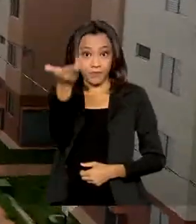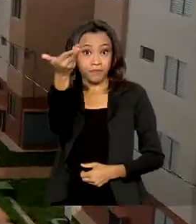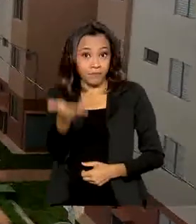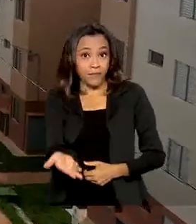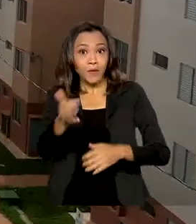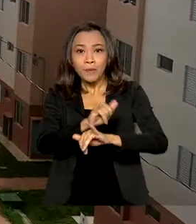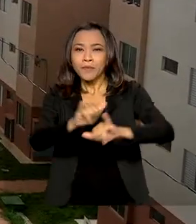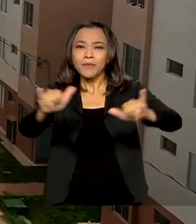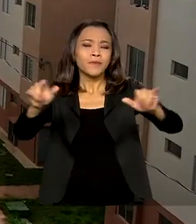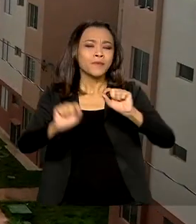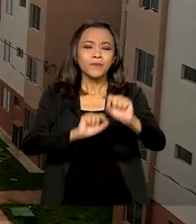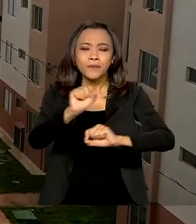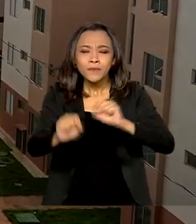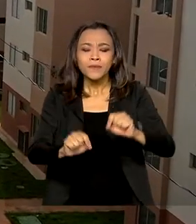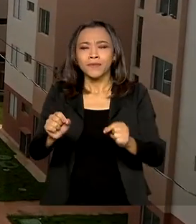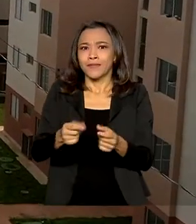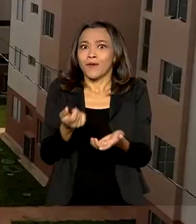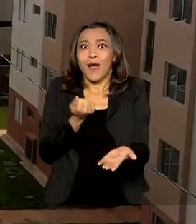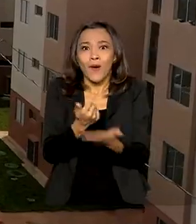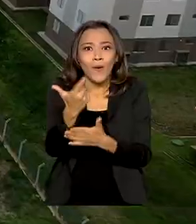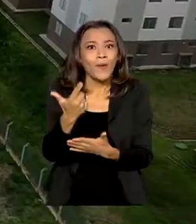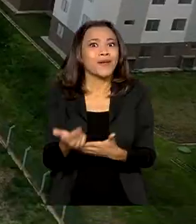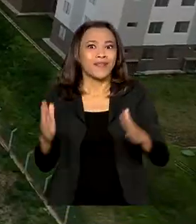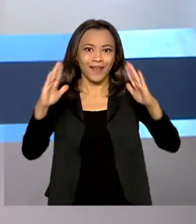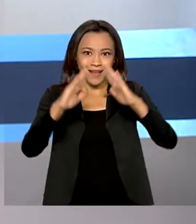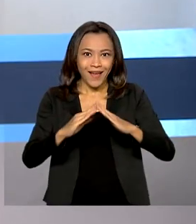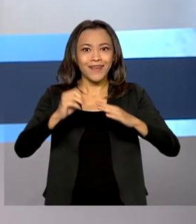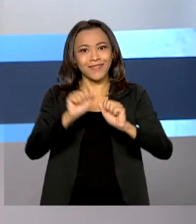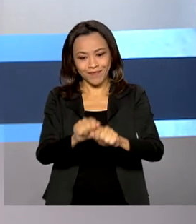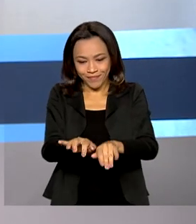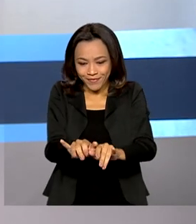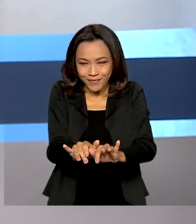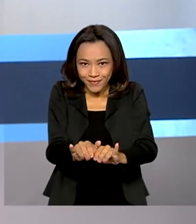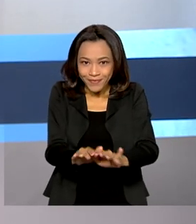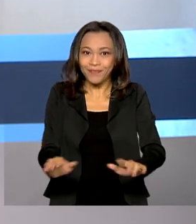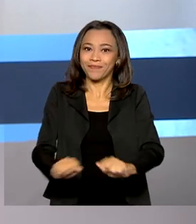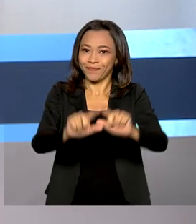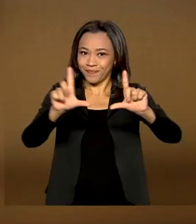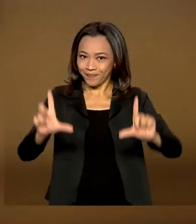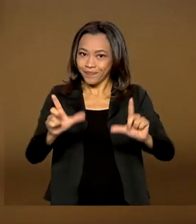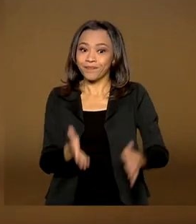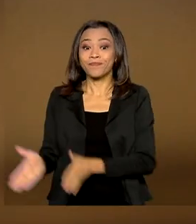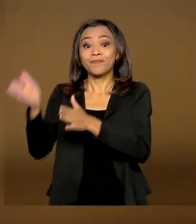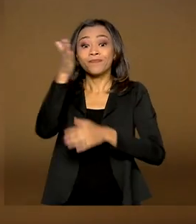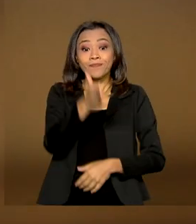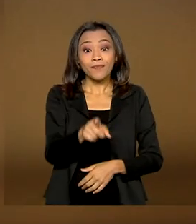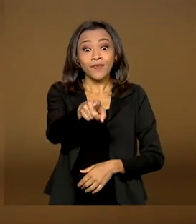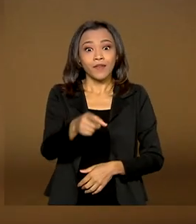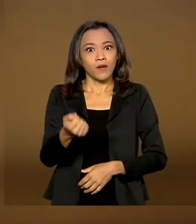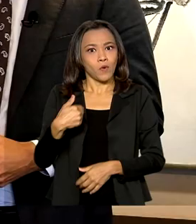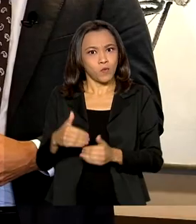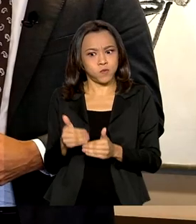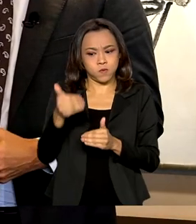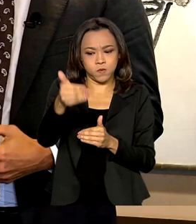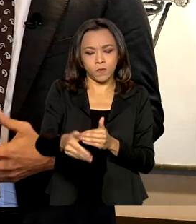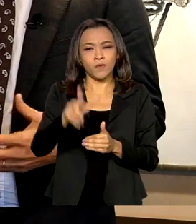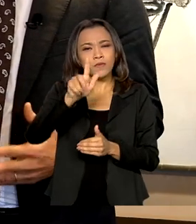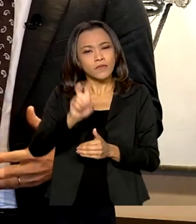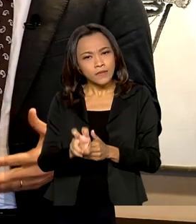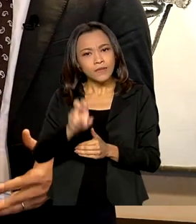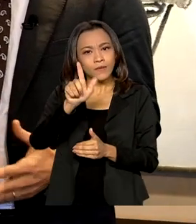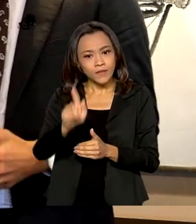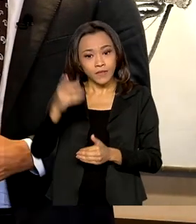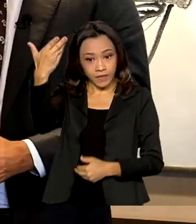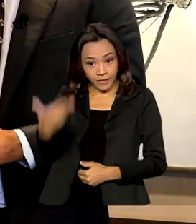feirão da casa própria 100% digital. E você vai ver ainda o avanço do 5G. O Ministro das